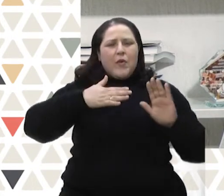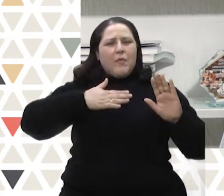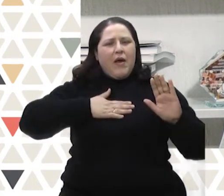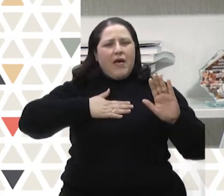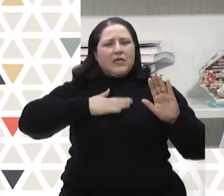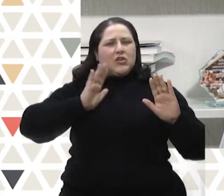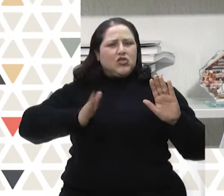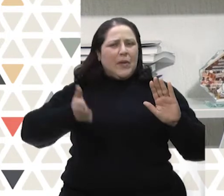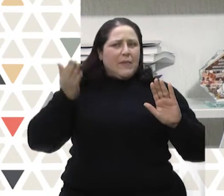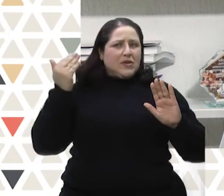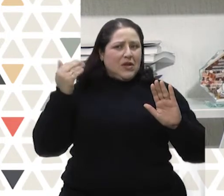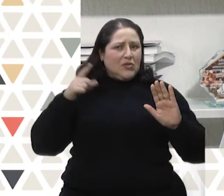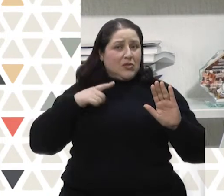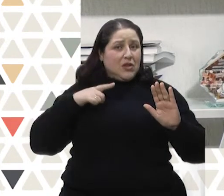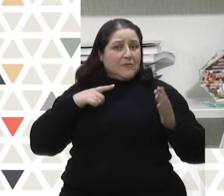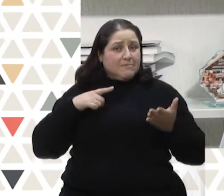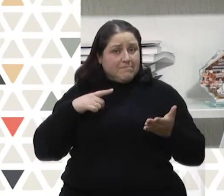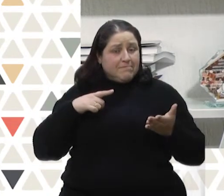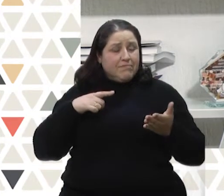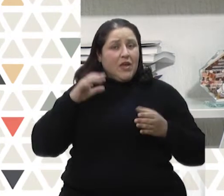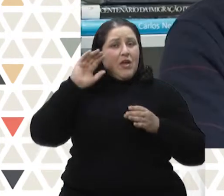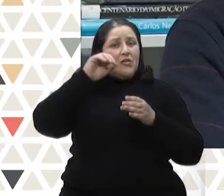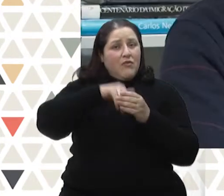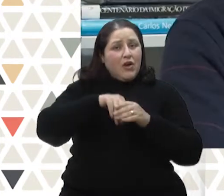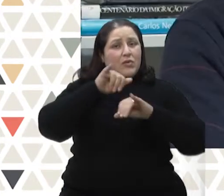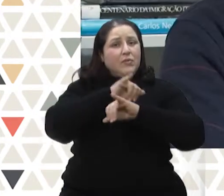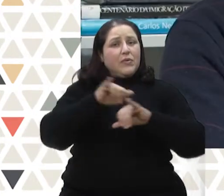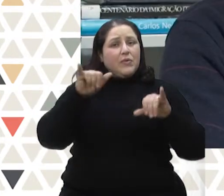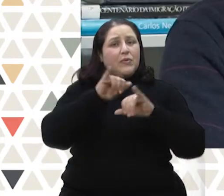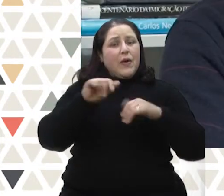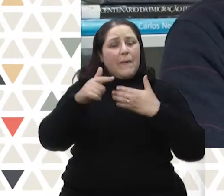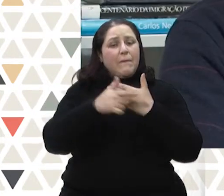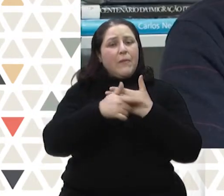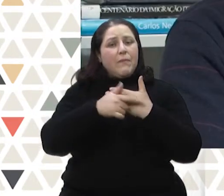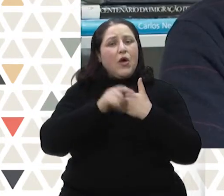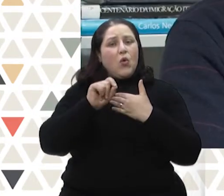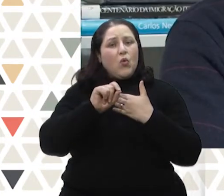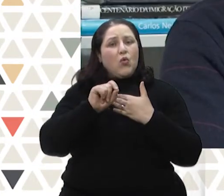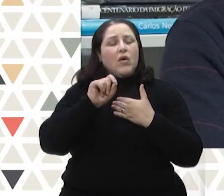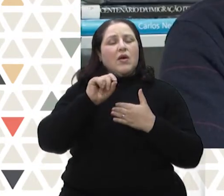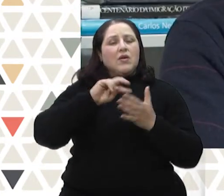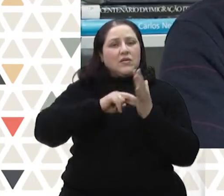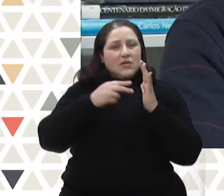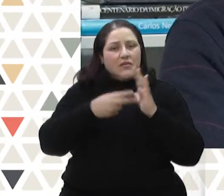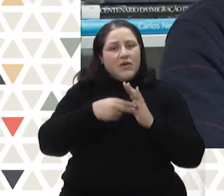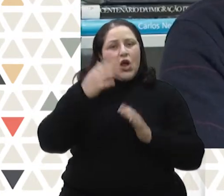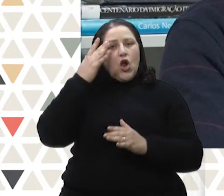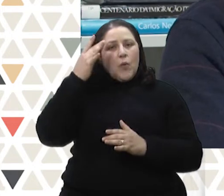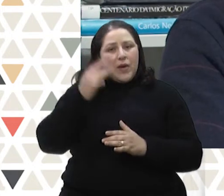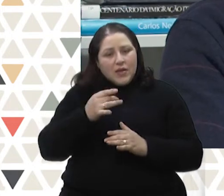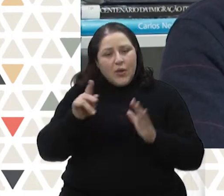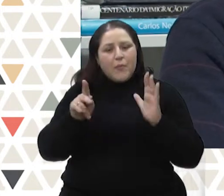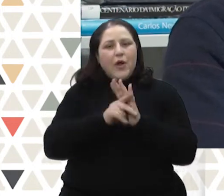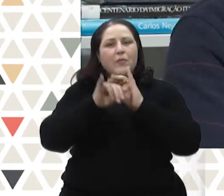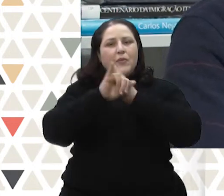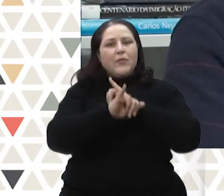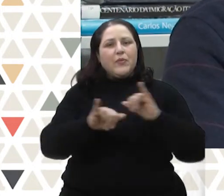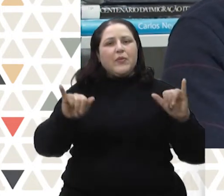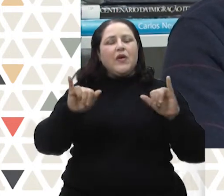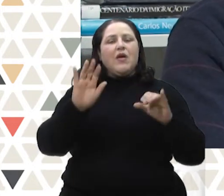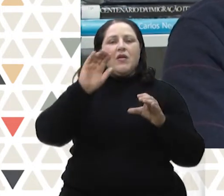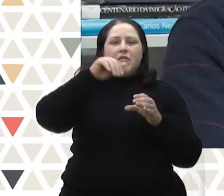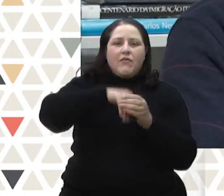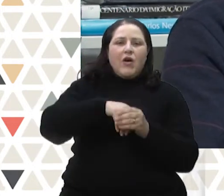lembra das promessas que foram postas? A campanha eleitoral, ela tem uma função de se realmente compreender como